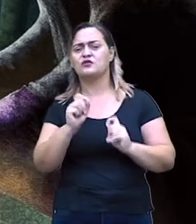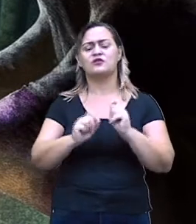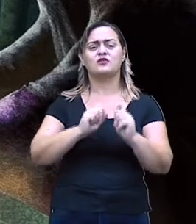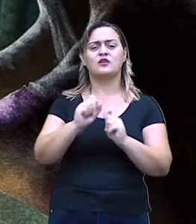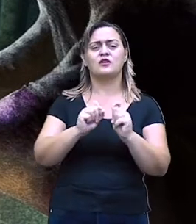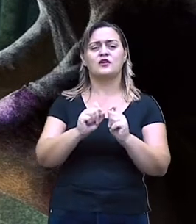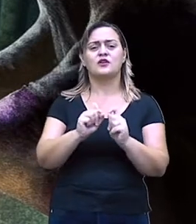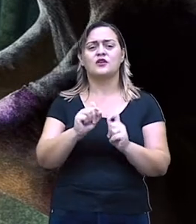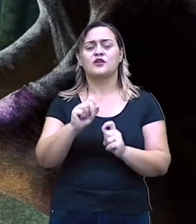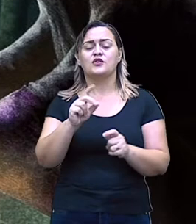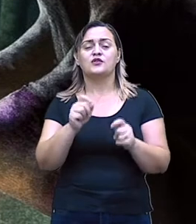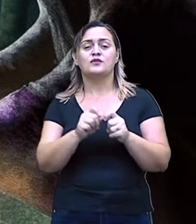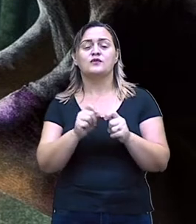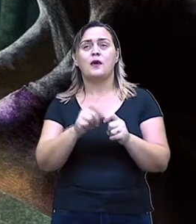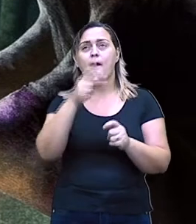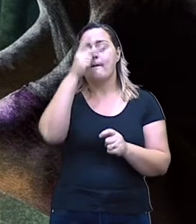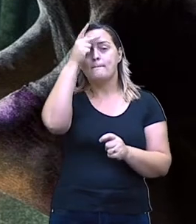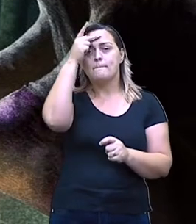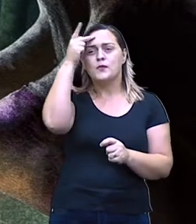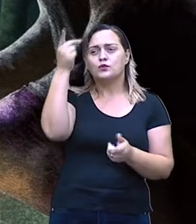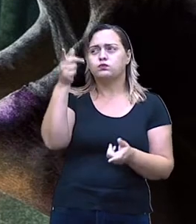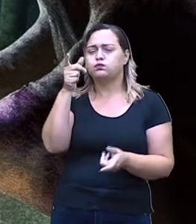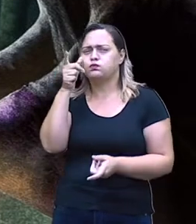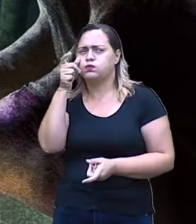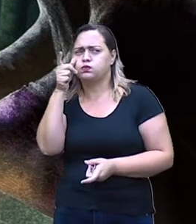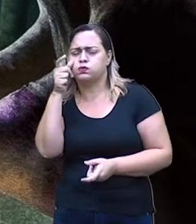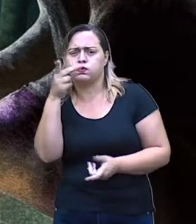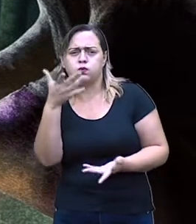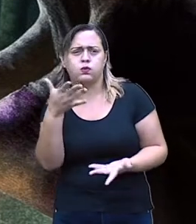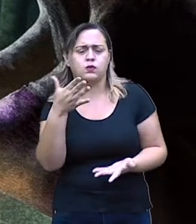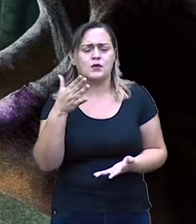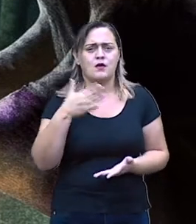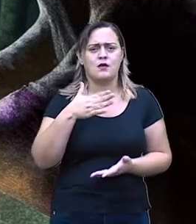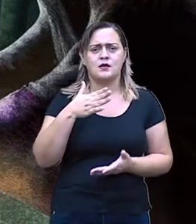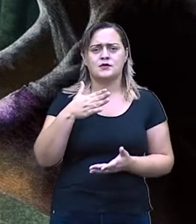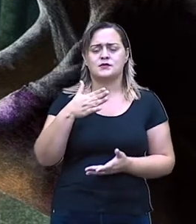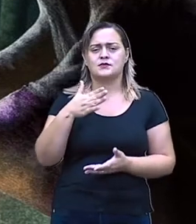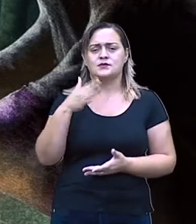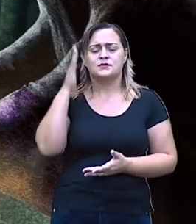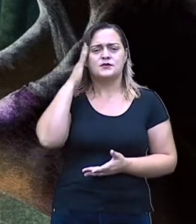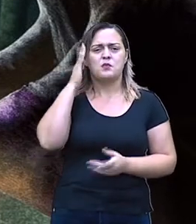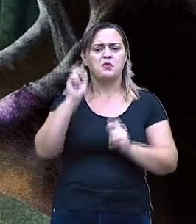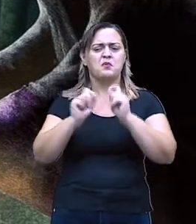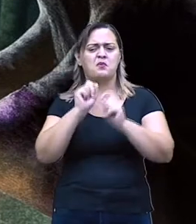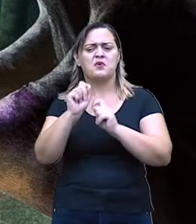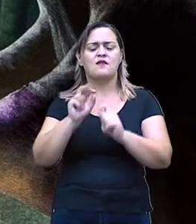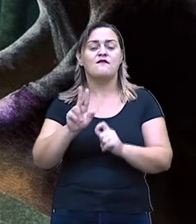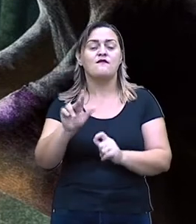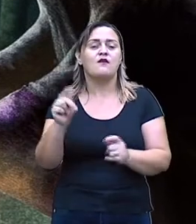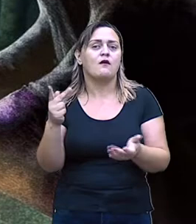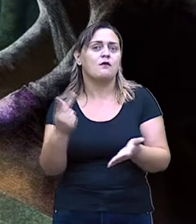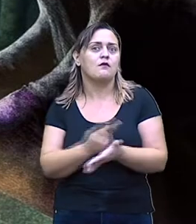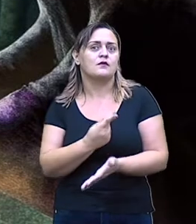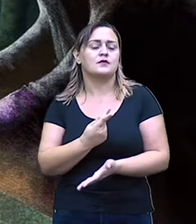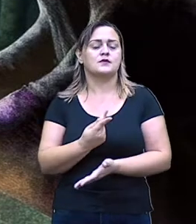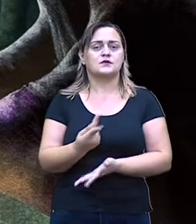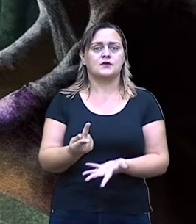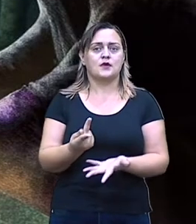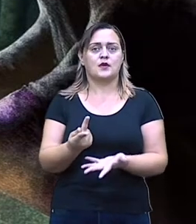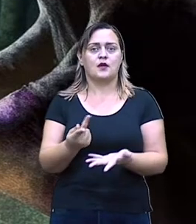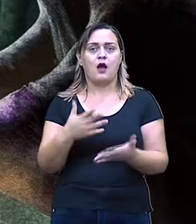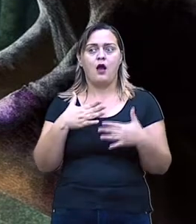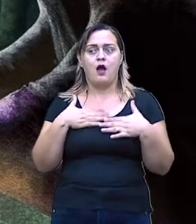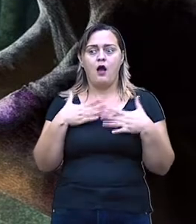intenção de quê? De assumir como lendas clássicas, encontrar aí respostas para qualquer tipo de informação